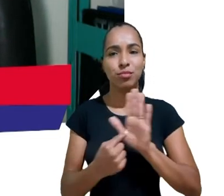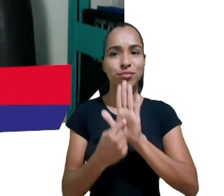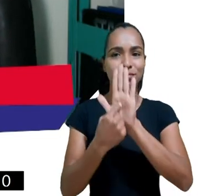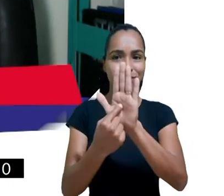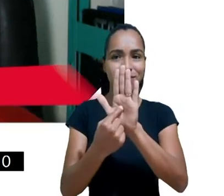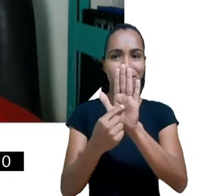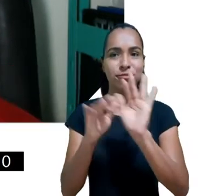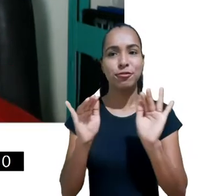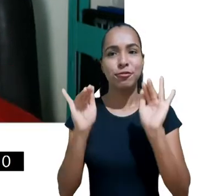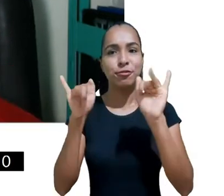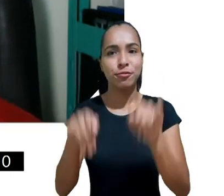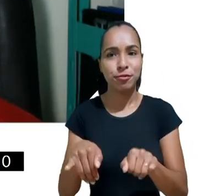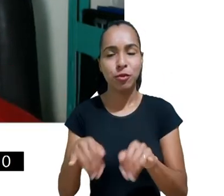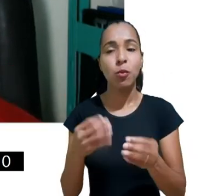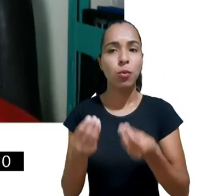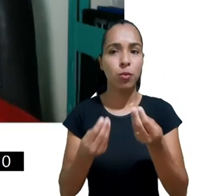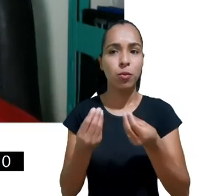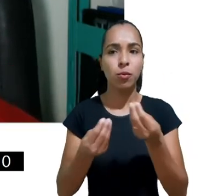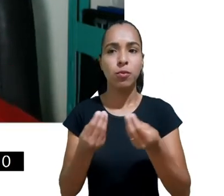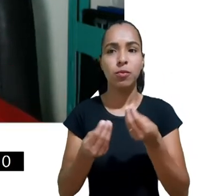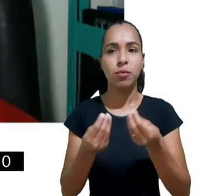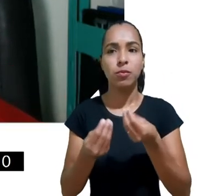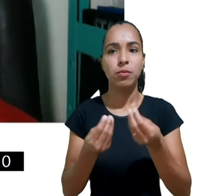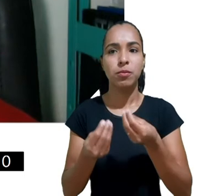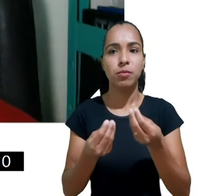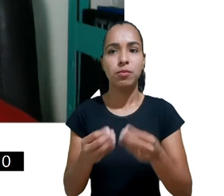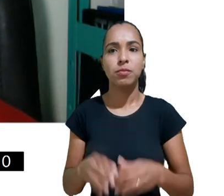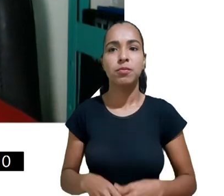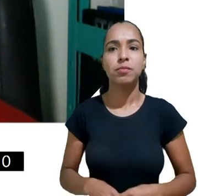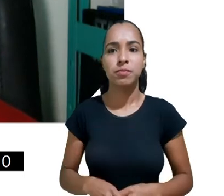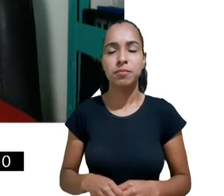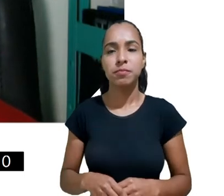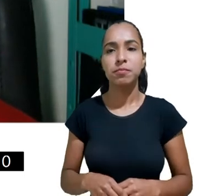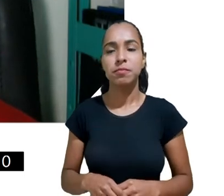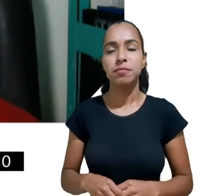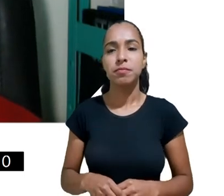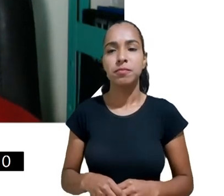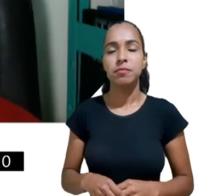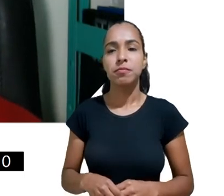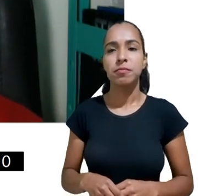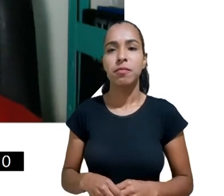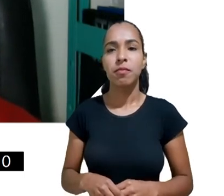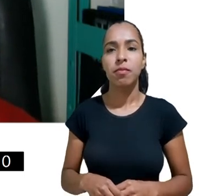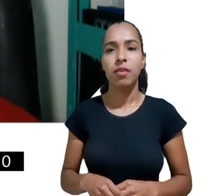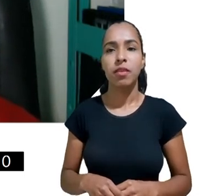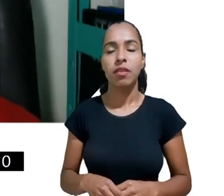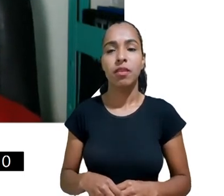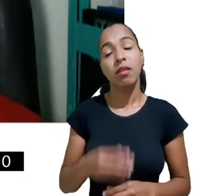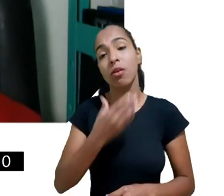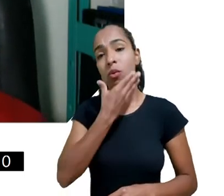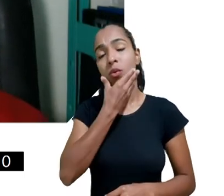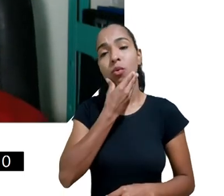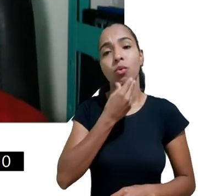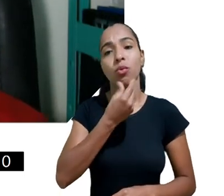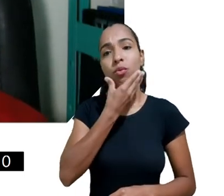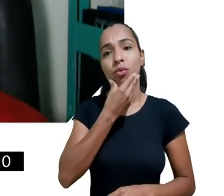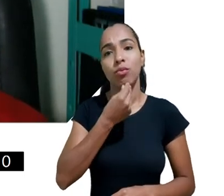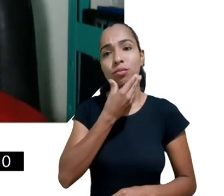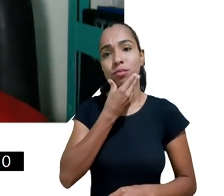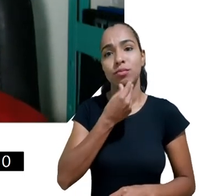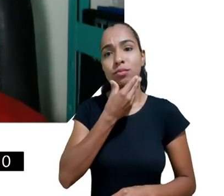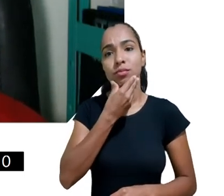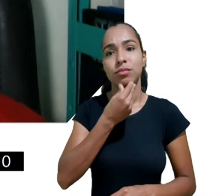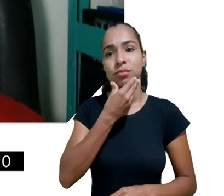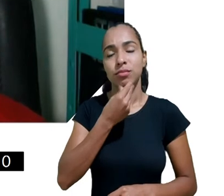direcionando particularmente aqui a homens cis e trans mas que a gente